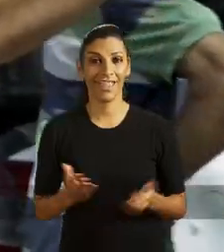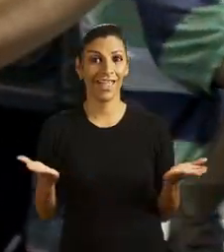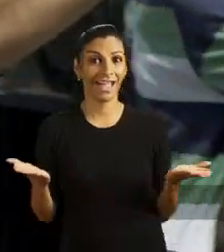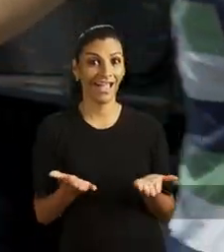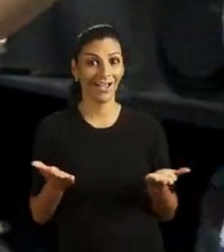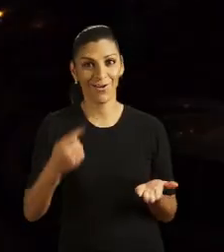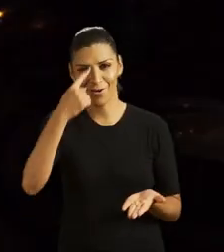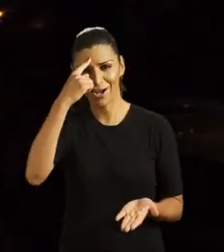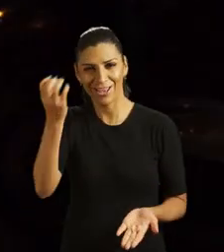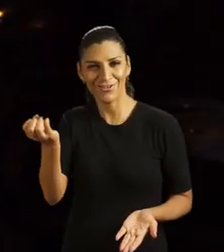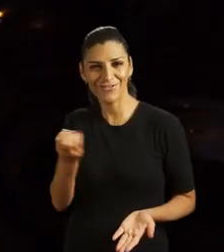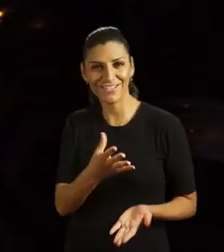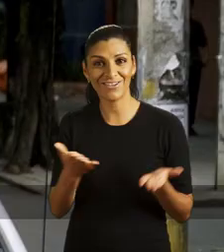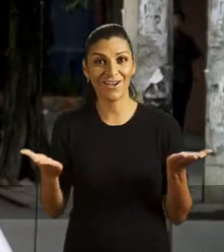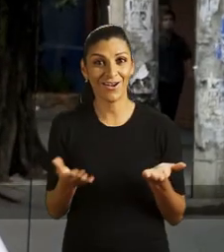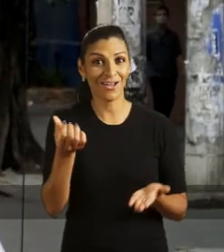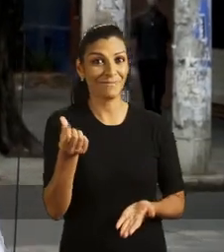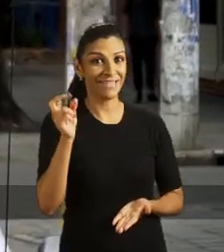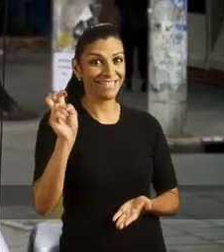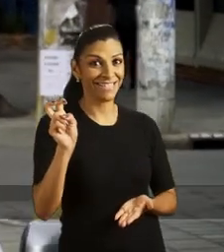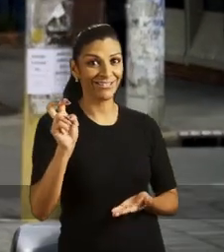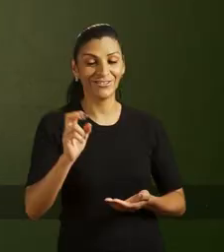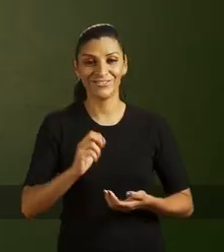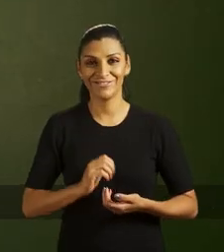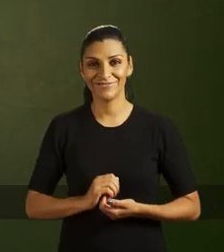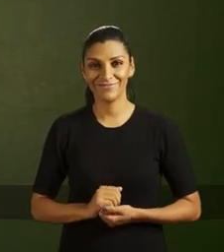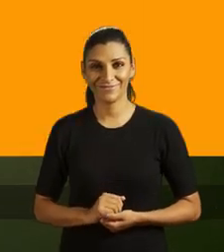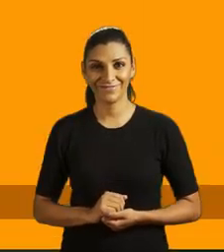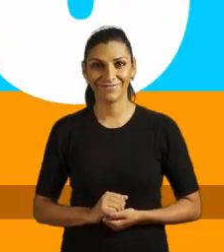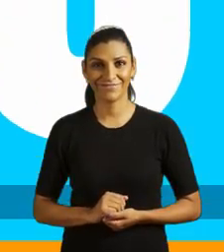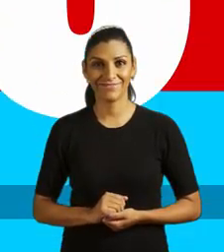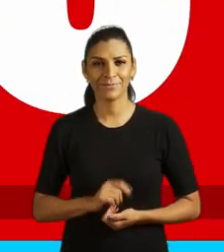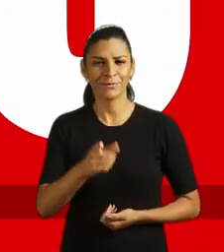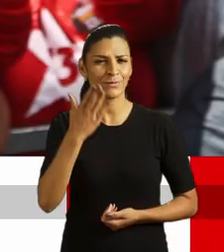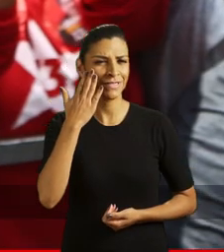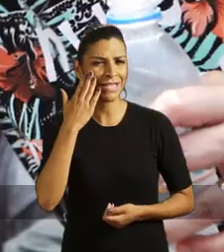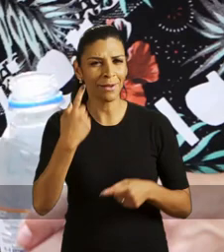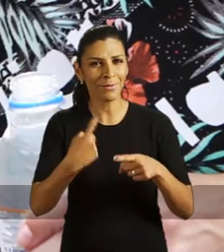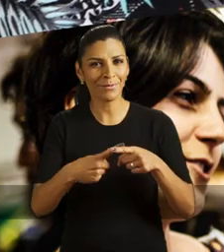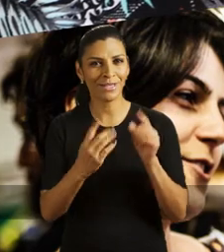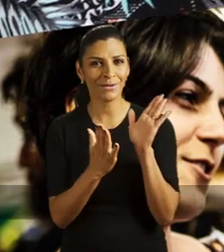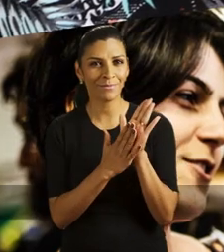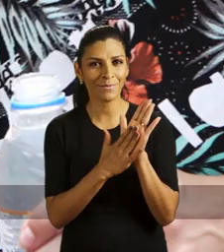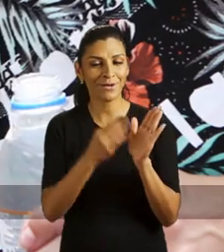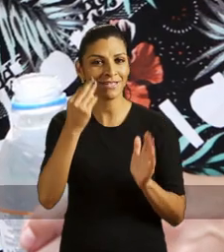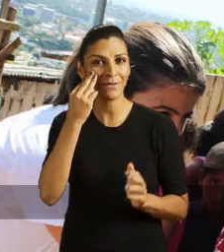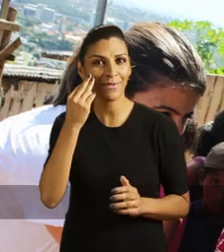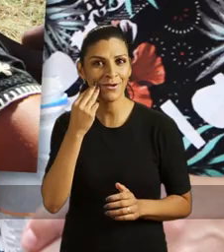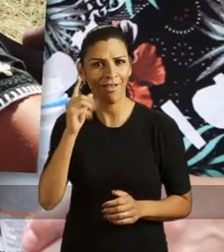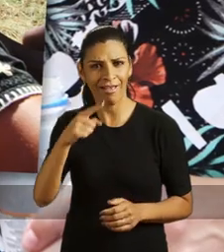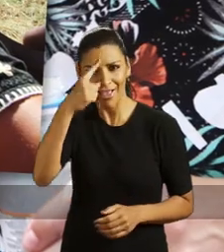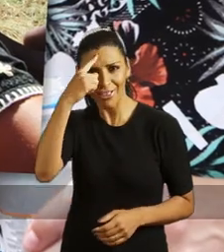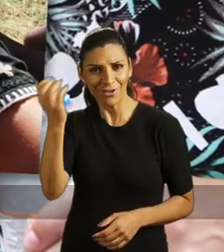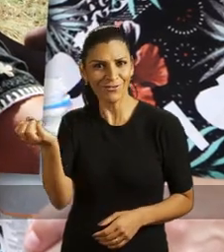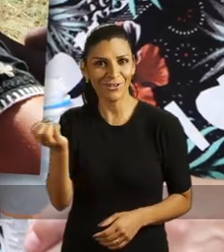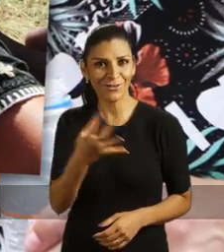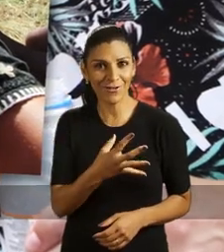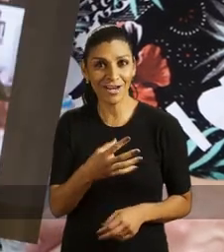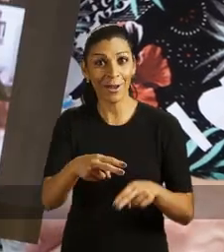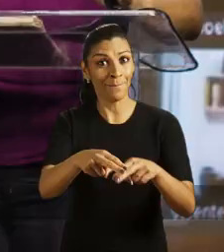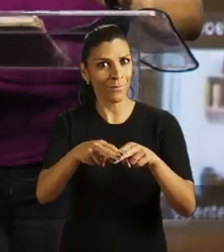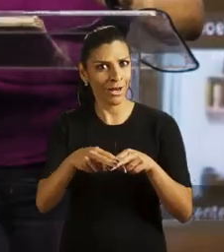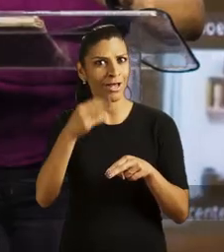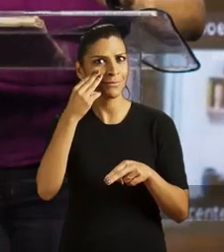Agora é inovação. Agora é 65. Manu! Tu sabes por que as propostas da Manuela são